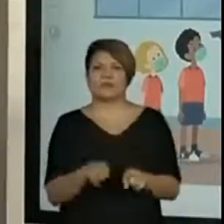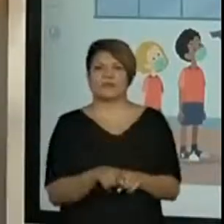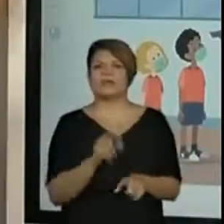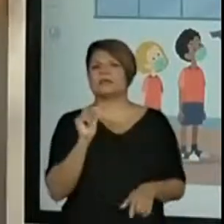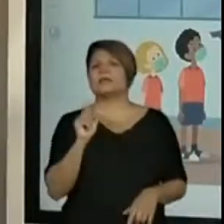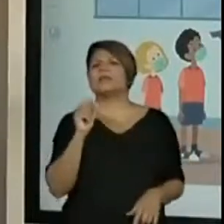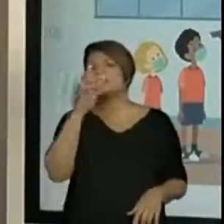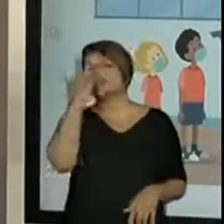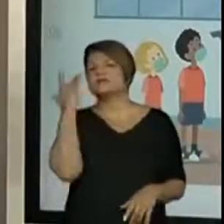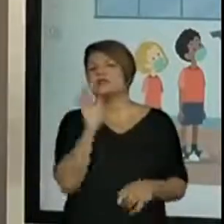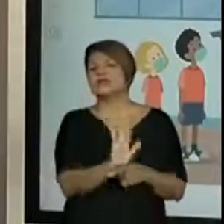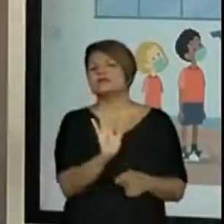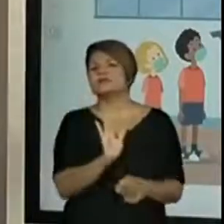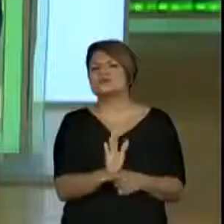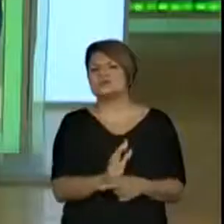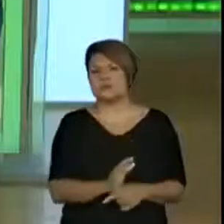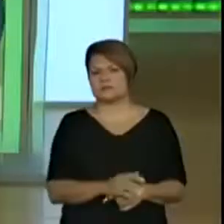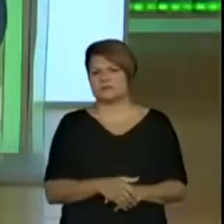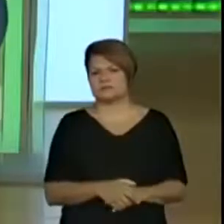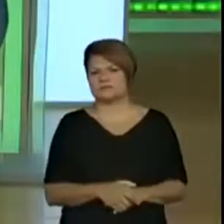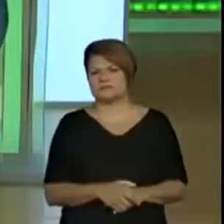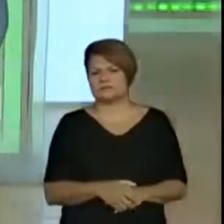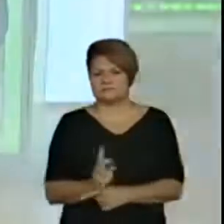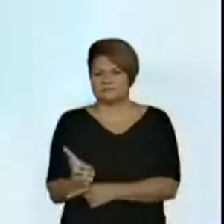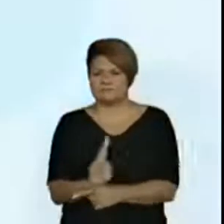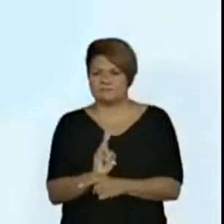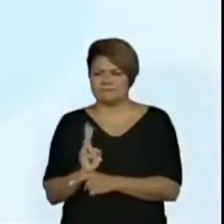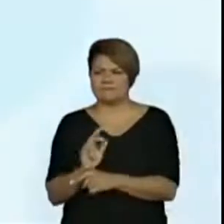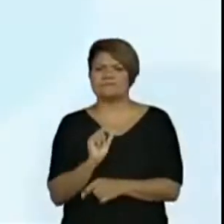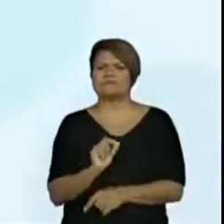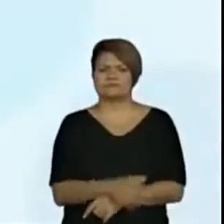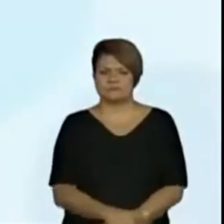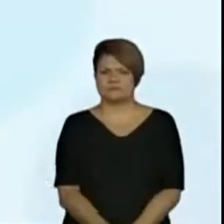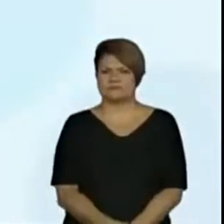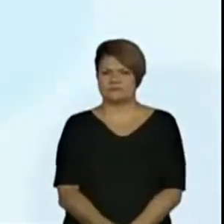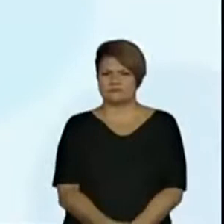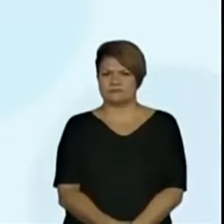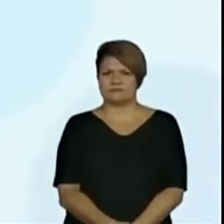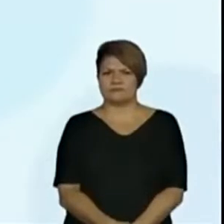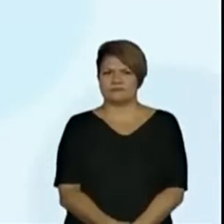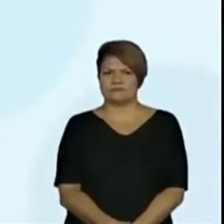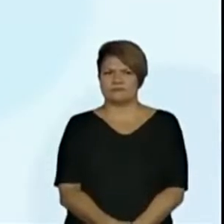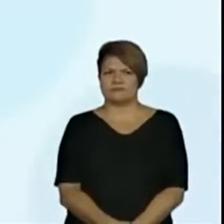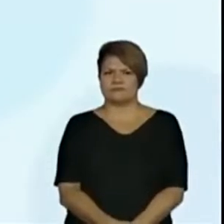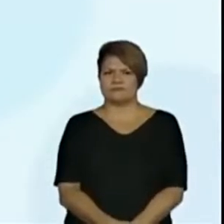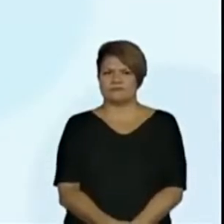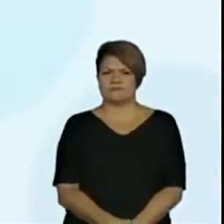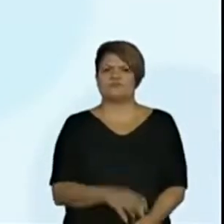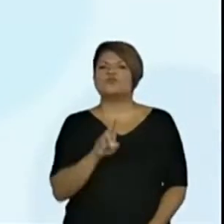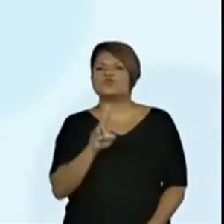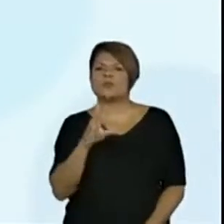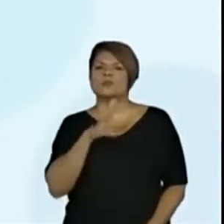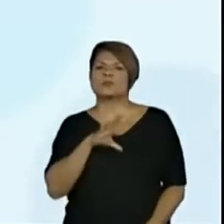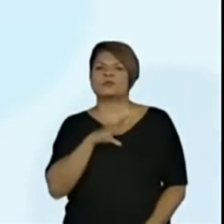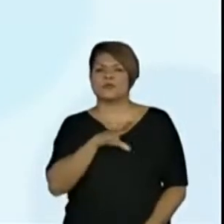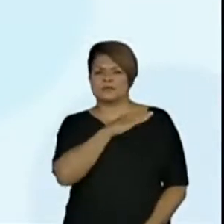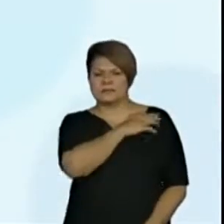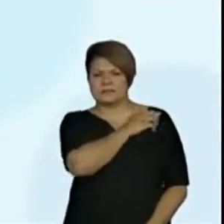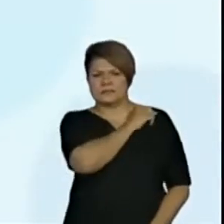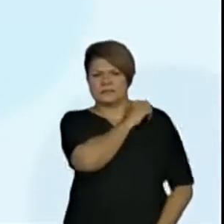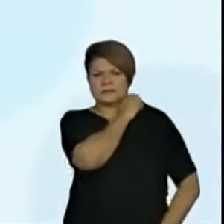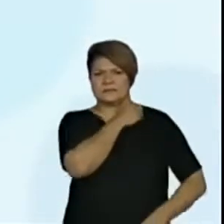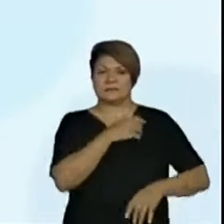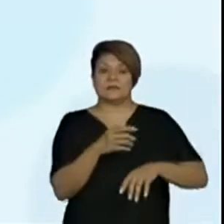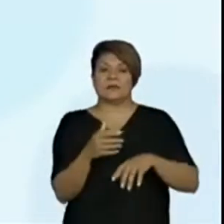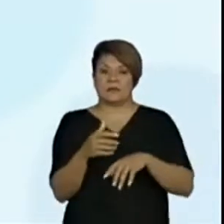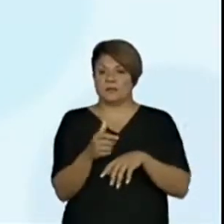é essa pessoa que ajuda lá no pátio da escola? Quem é? Olha lá, as